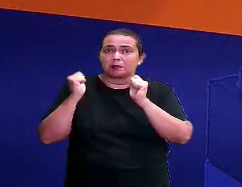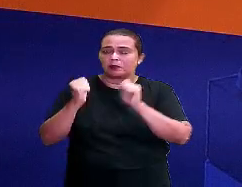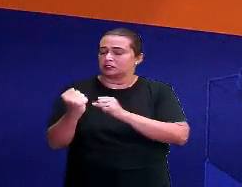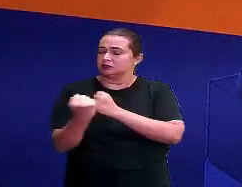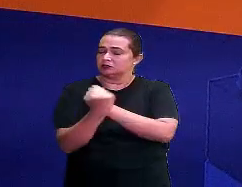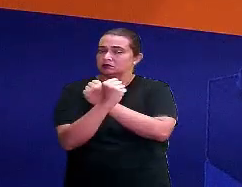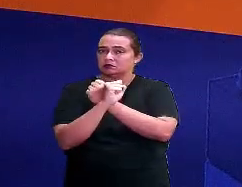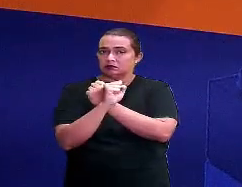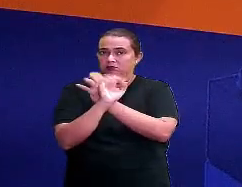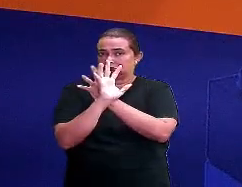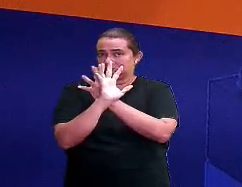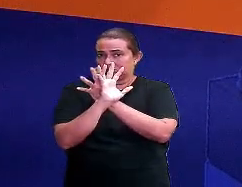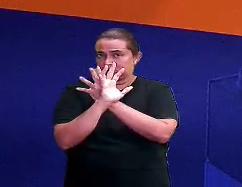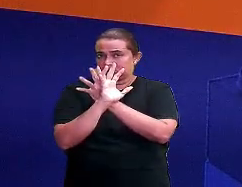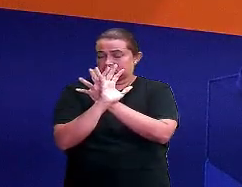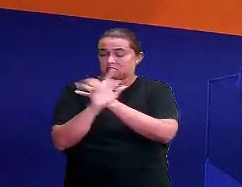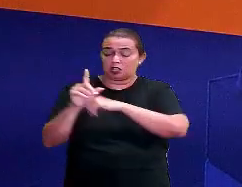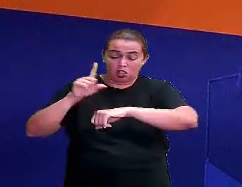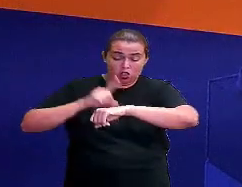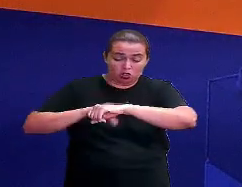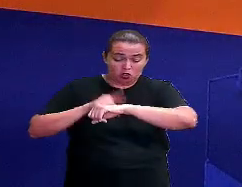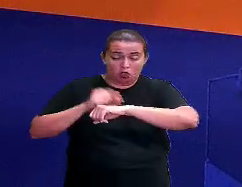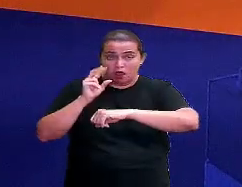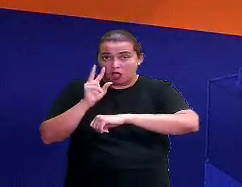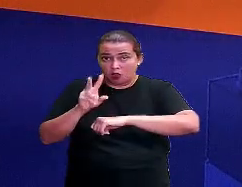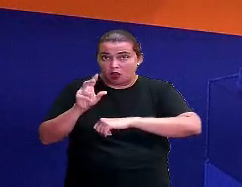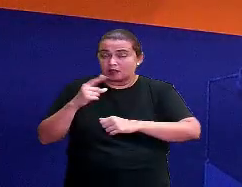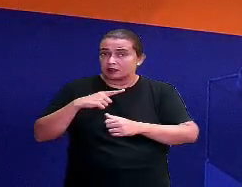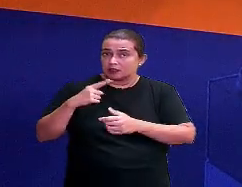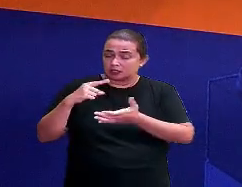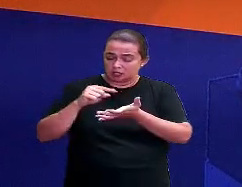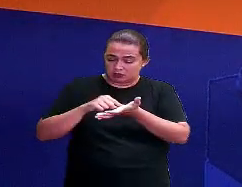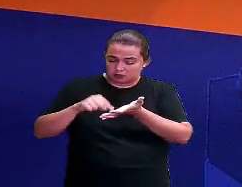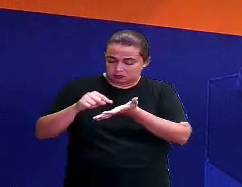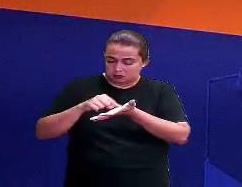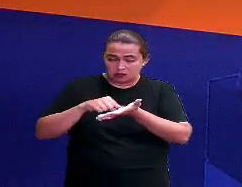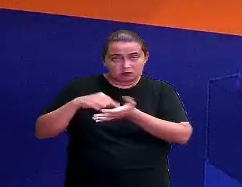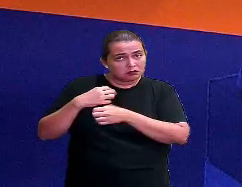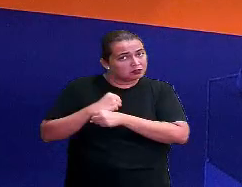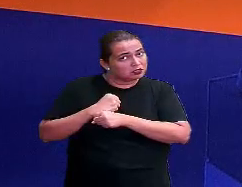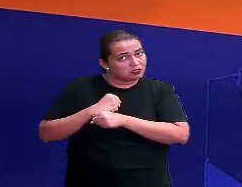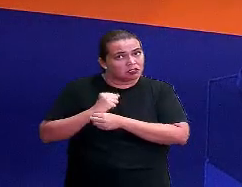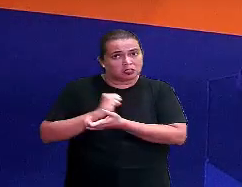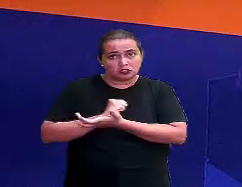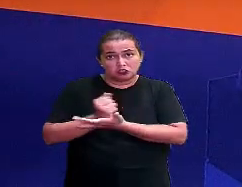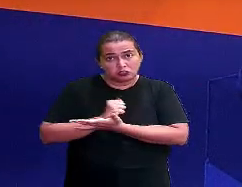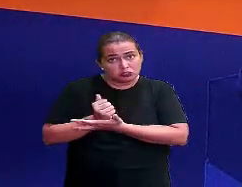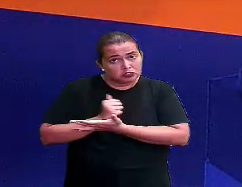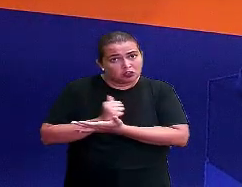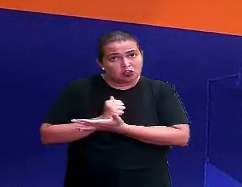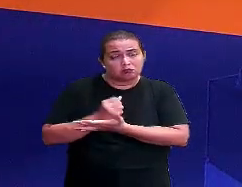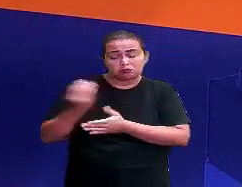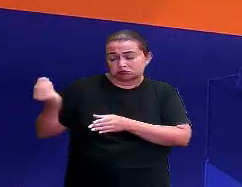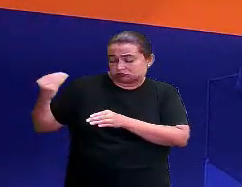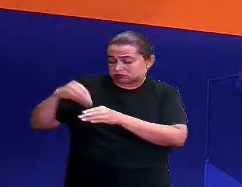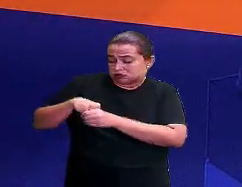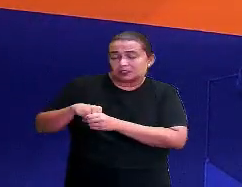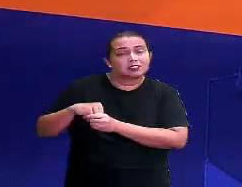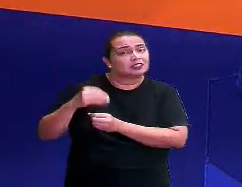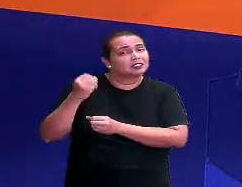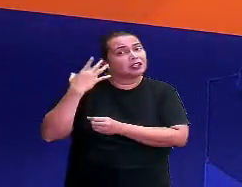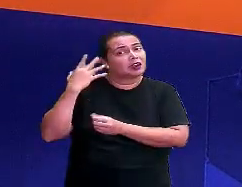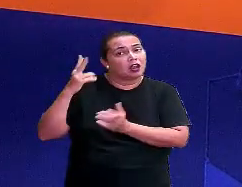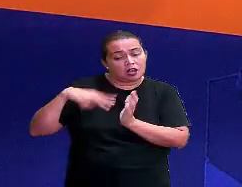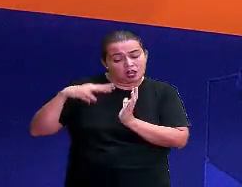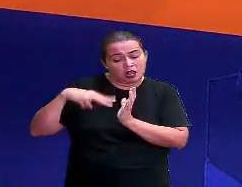de vídeo, a gente vê as horas, tem calculadora no celular, né? Tem joguinhos, tem um monte de coisa. Dá até pra ler